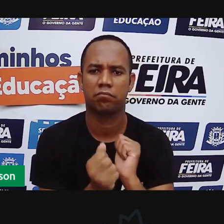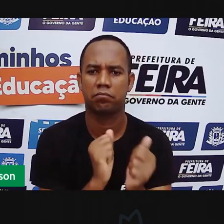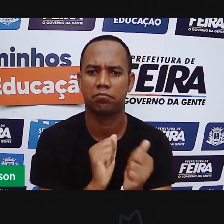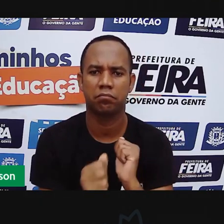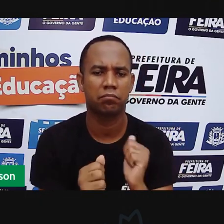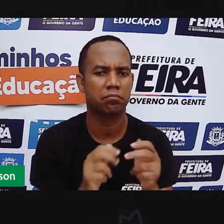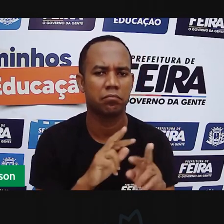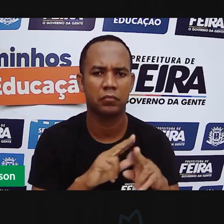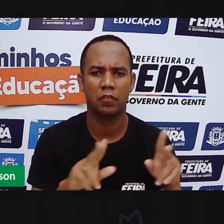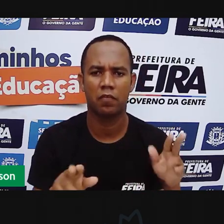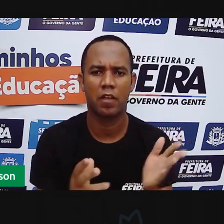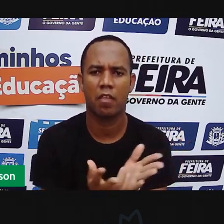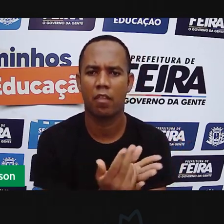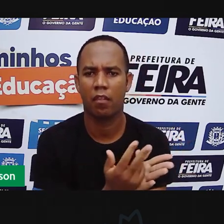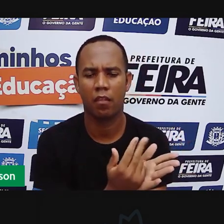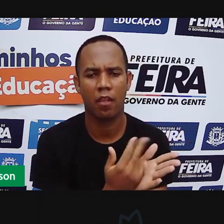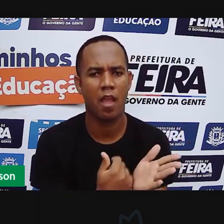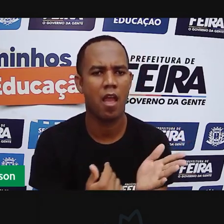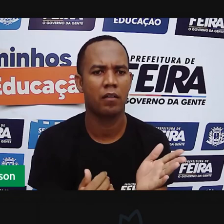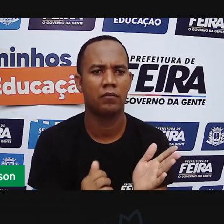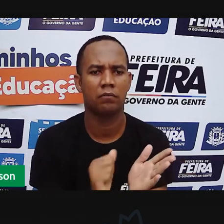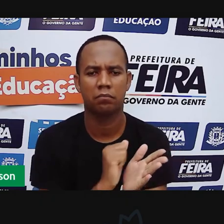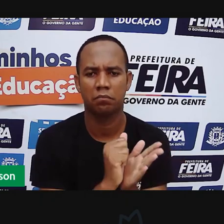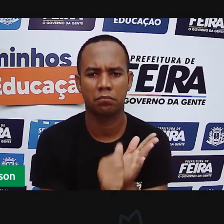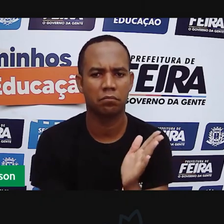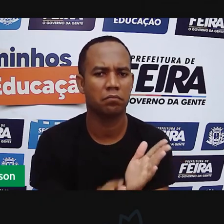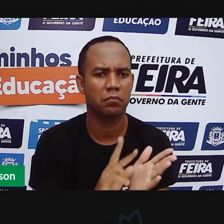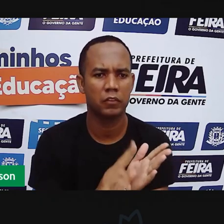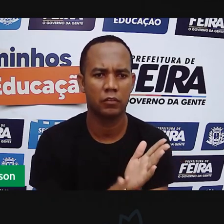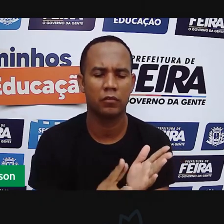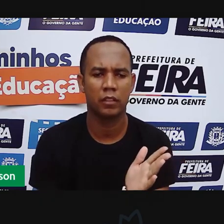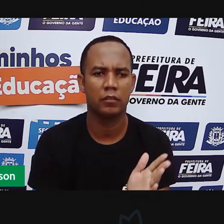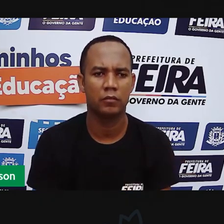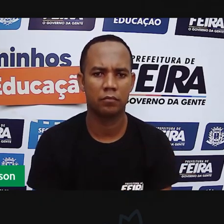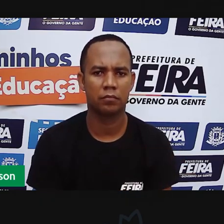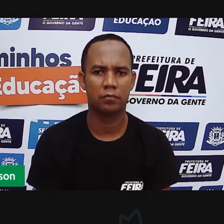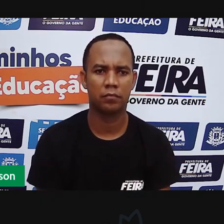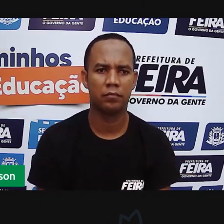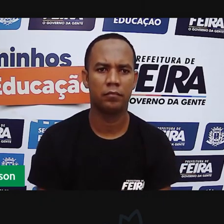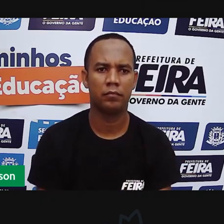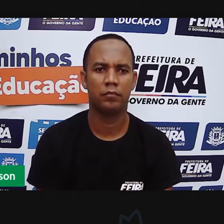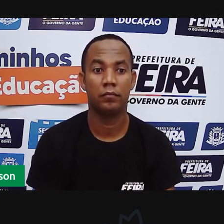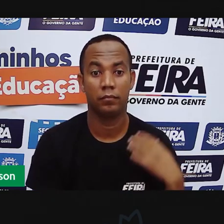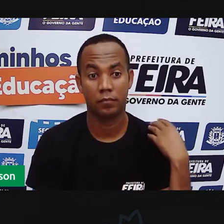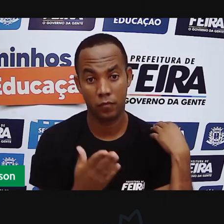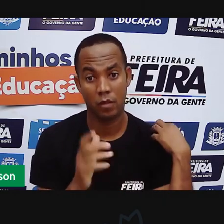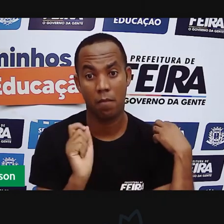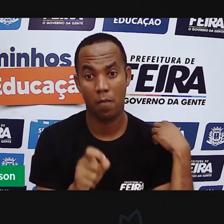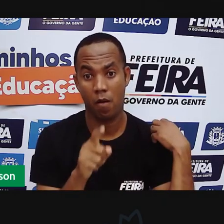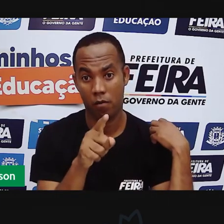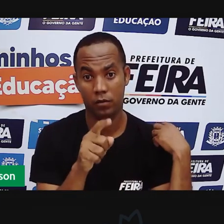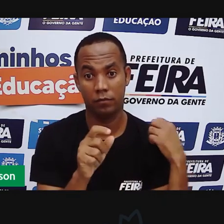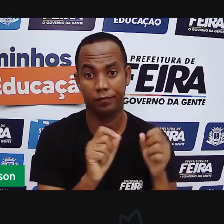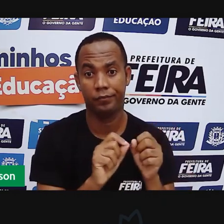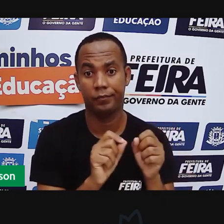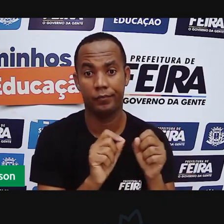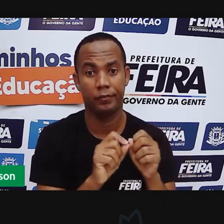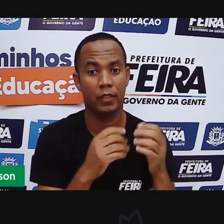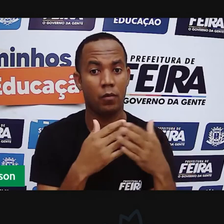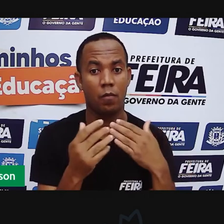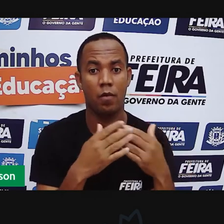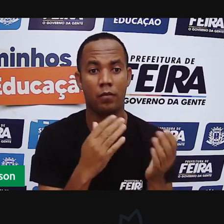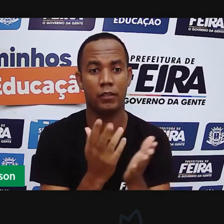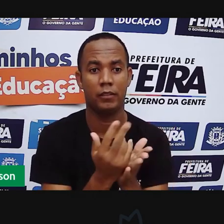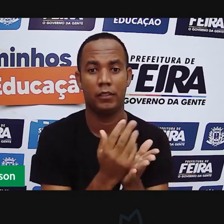estampas produzidas pelos tecelões lá da África. E você pode fazer o desenho que você